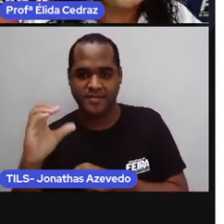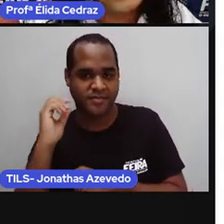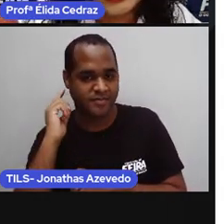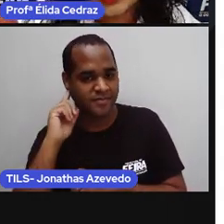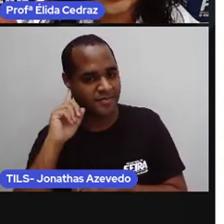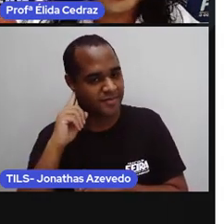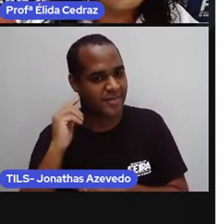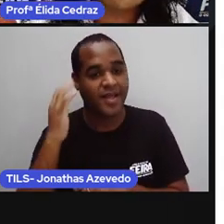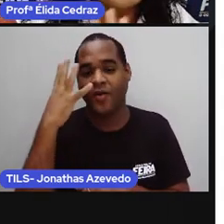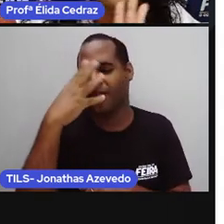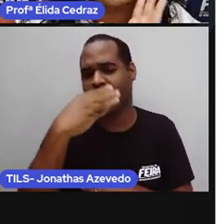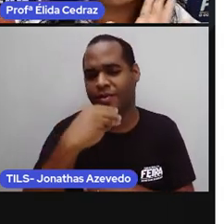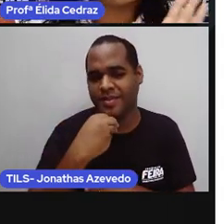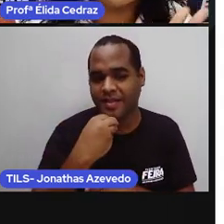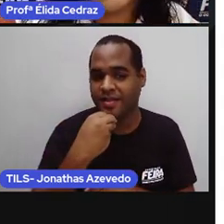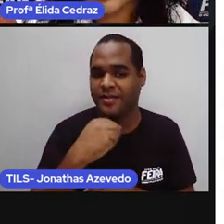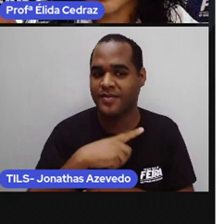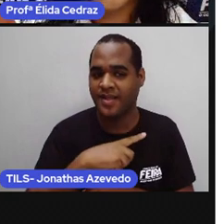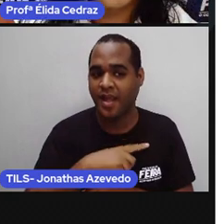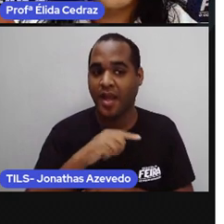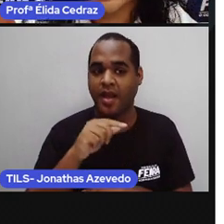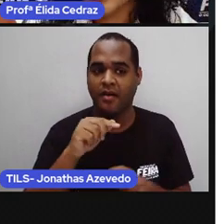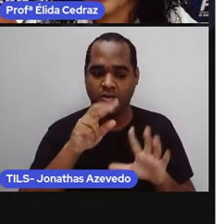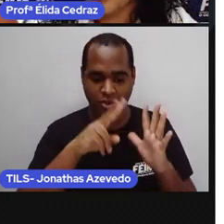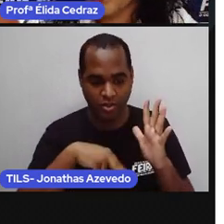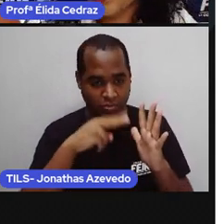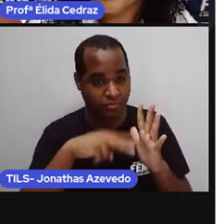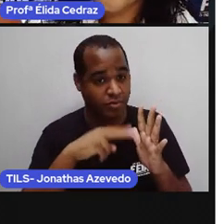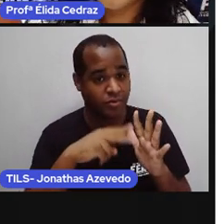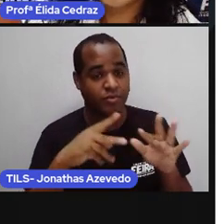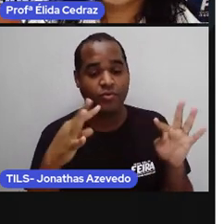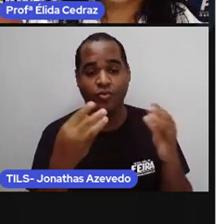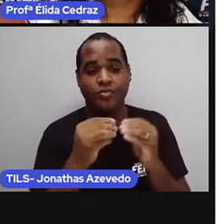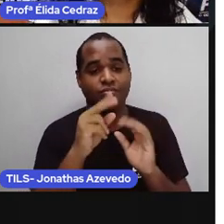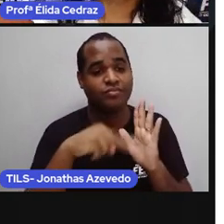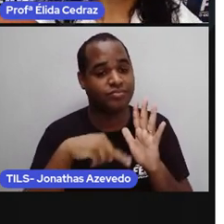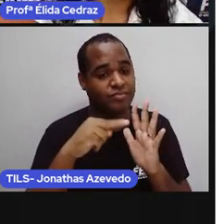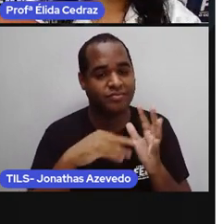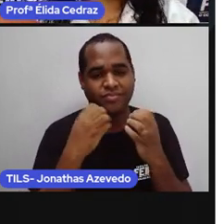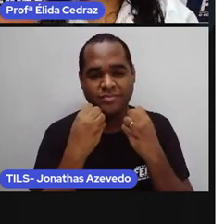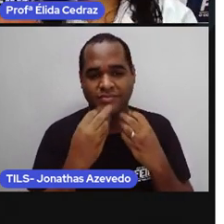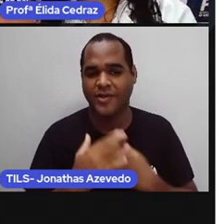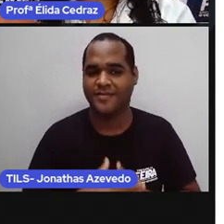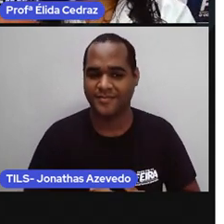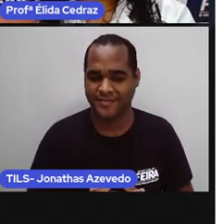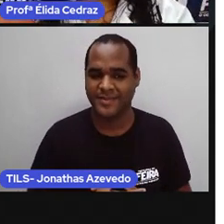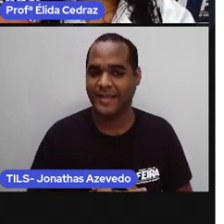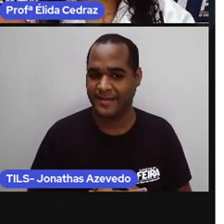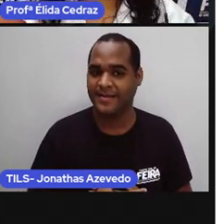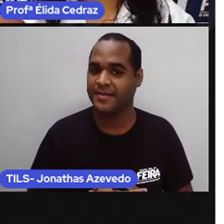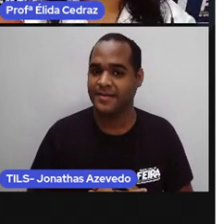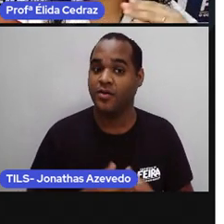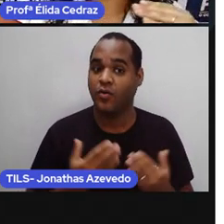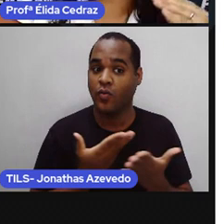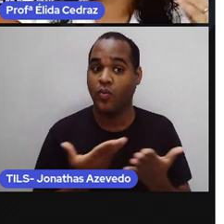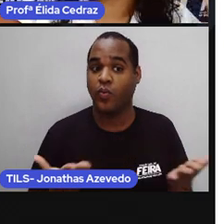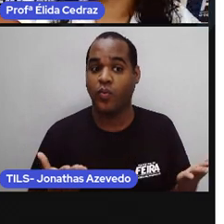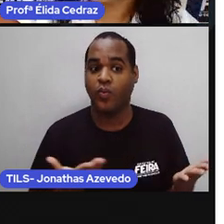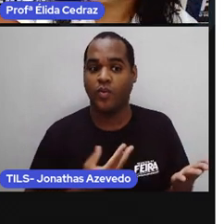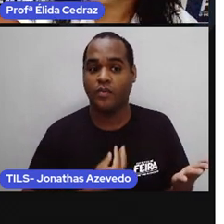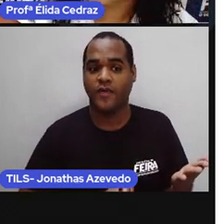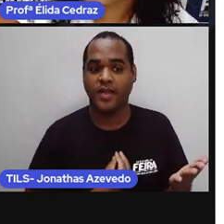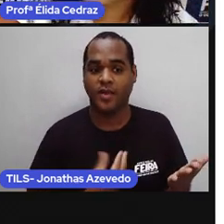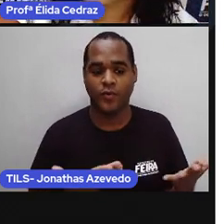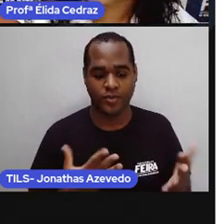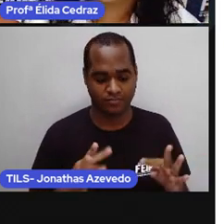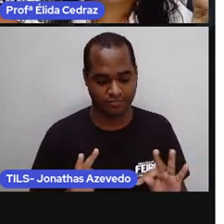Eu acho lindo quando vocês aprendem a ler tudo sozinha. E hoje em dia, por causa da